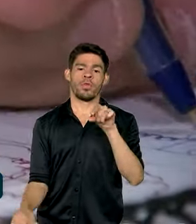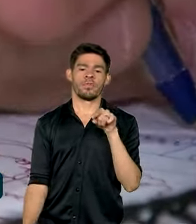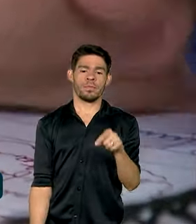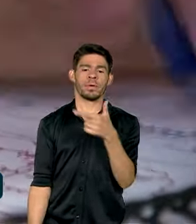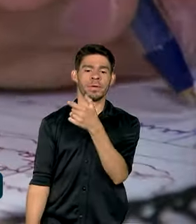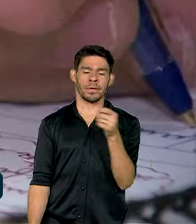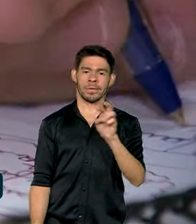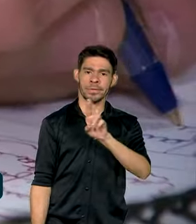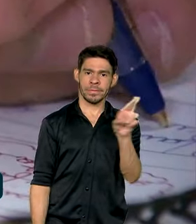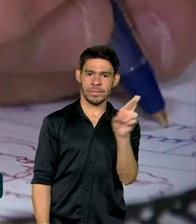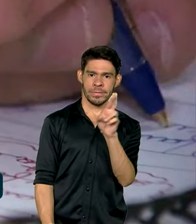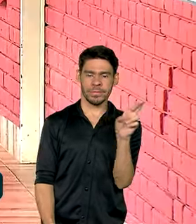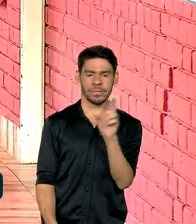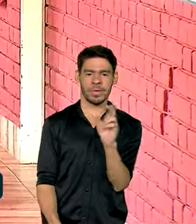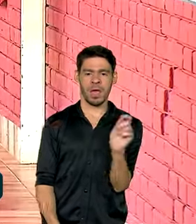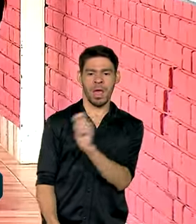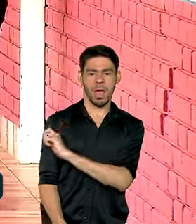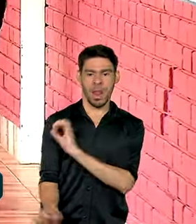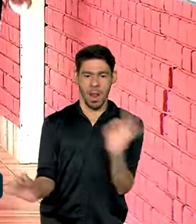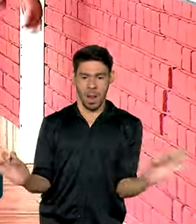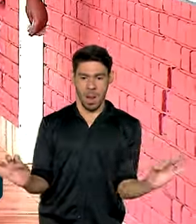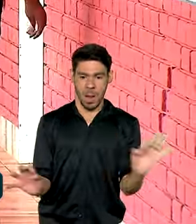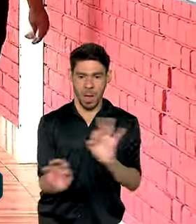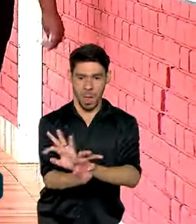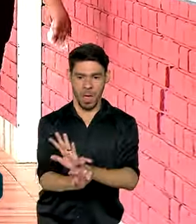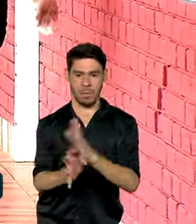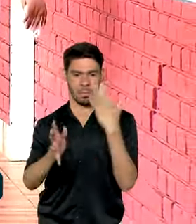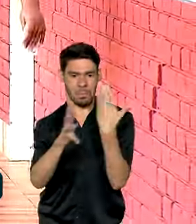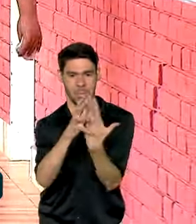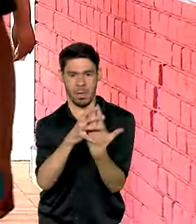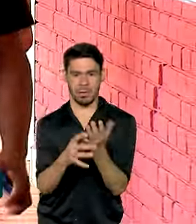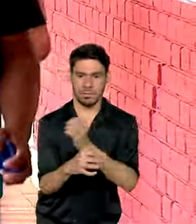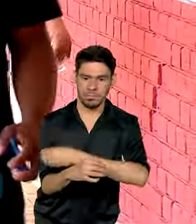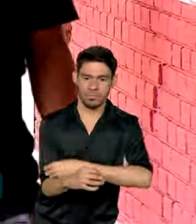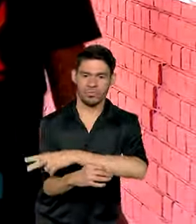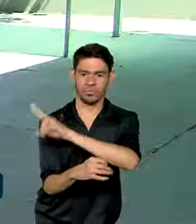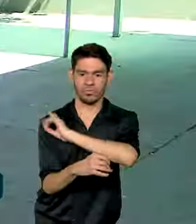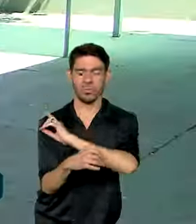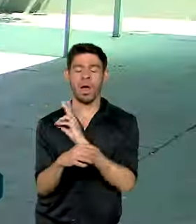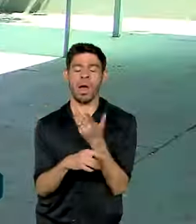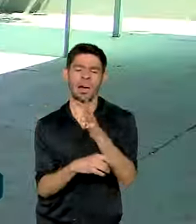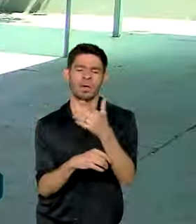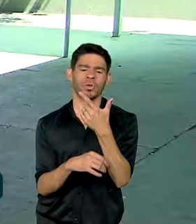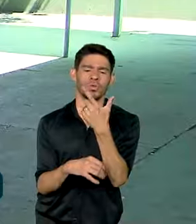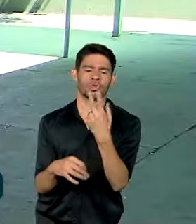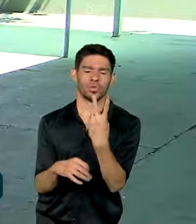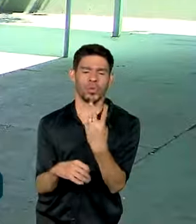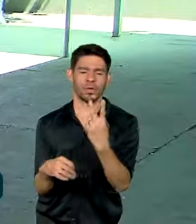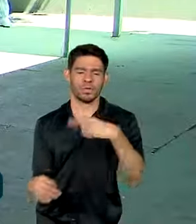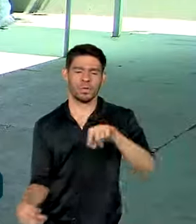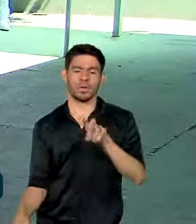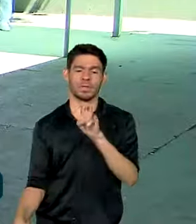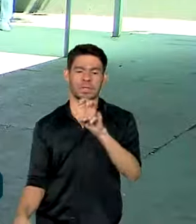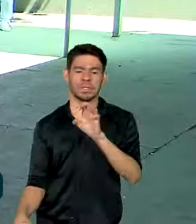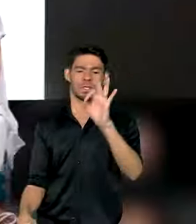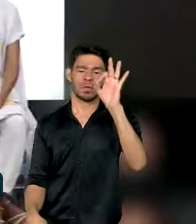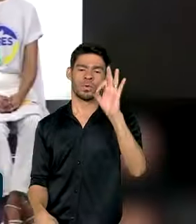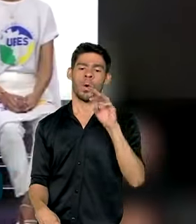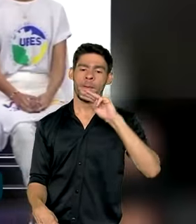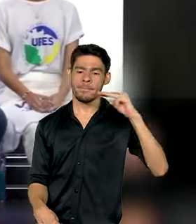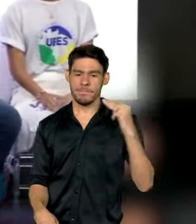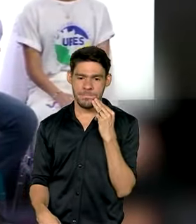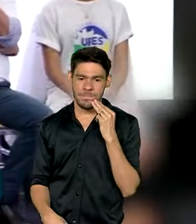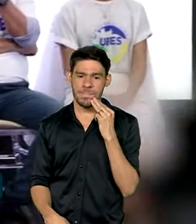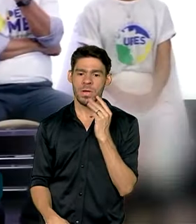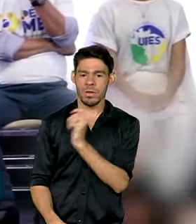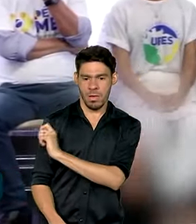para os estudantes que concluírem os estudos. Cerca de 2 milhões e meio de alunos devem ser beneficiados. Não